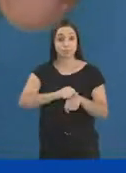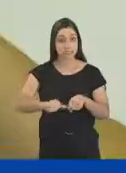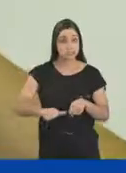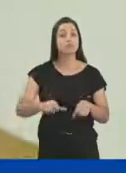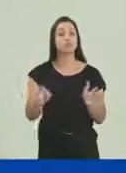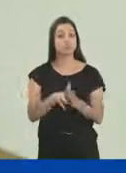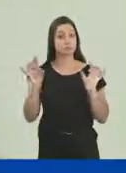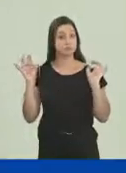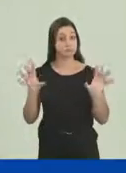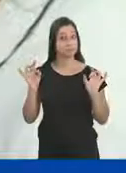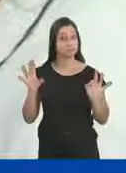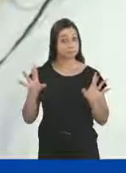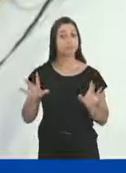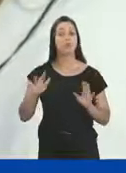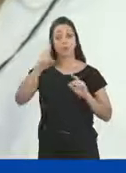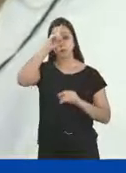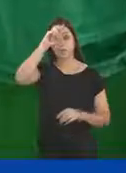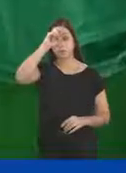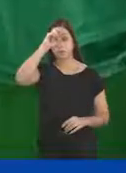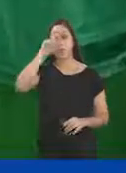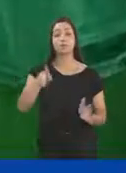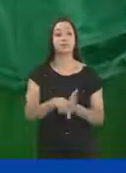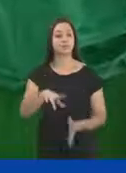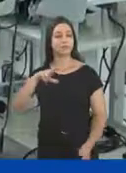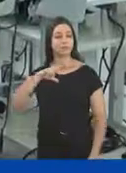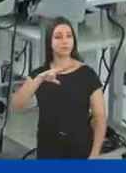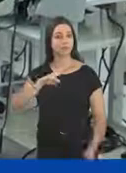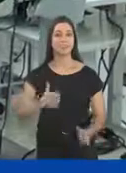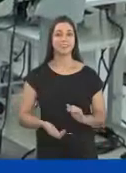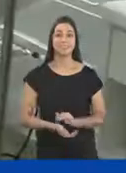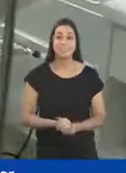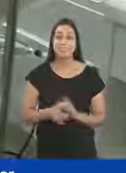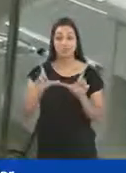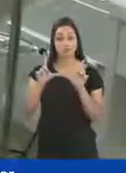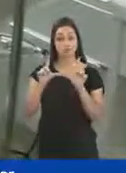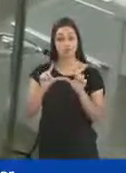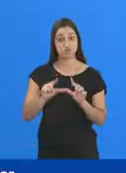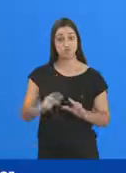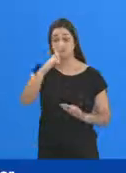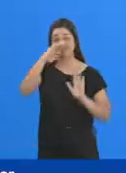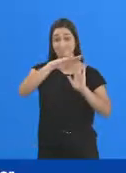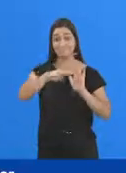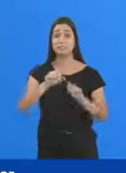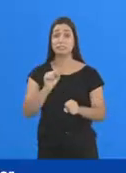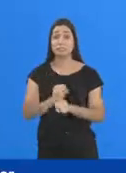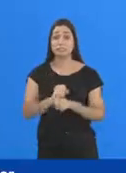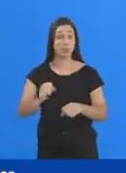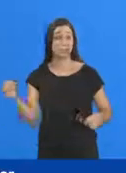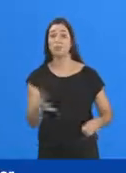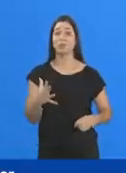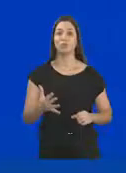e procedimentos especializados em hospitais e clínicas particulares, reduzindo a fila de espera de um jeito